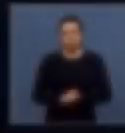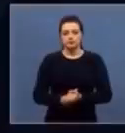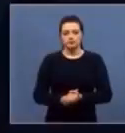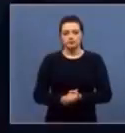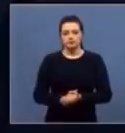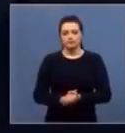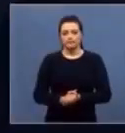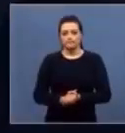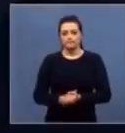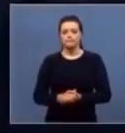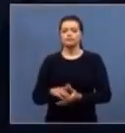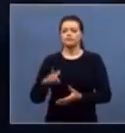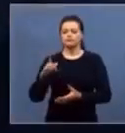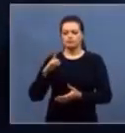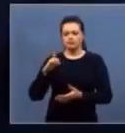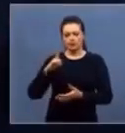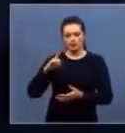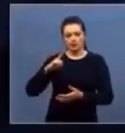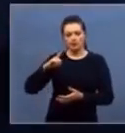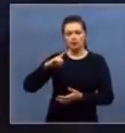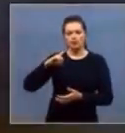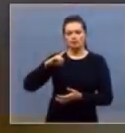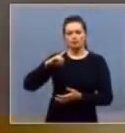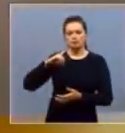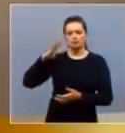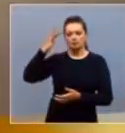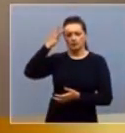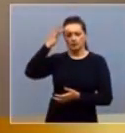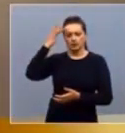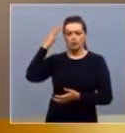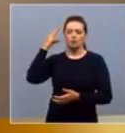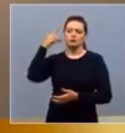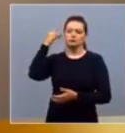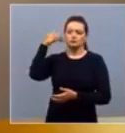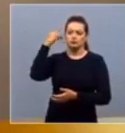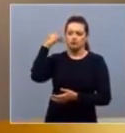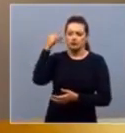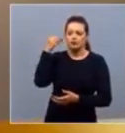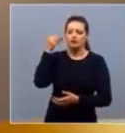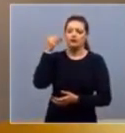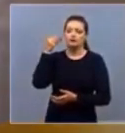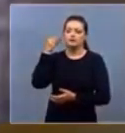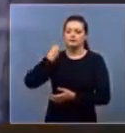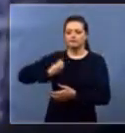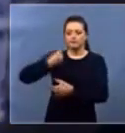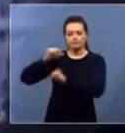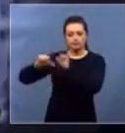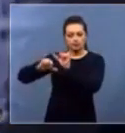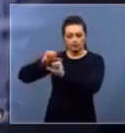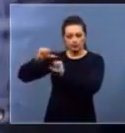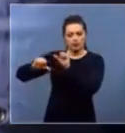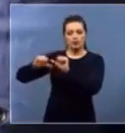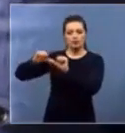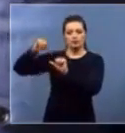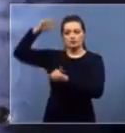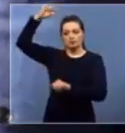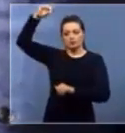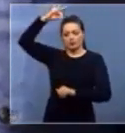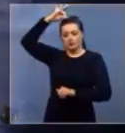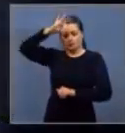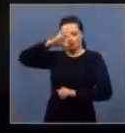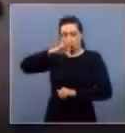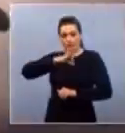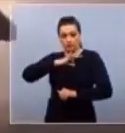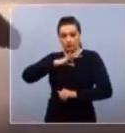Aquele que teve a experiência de ter sua vida transformada pelo Espírito Santo, jamais consegue esconder esse